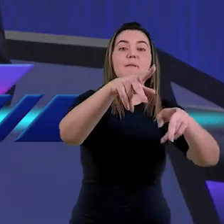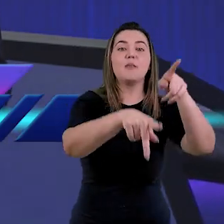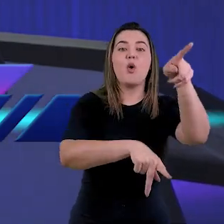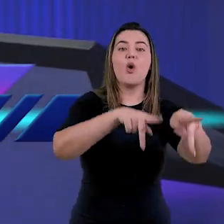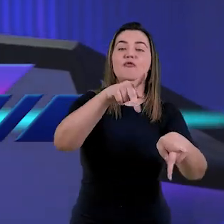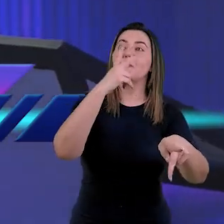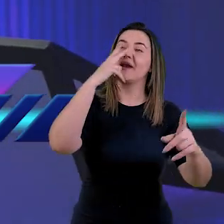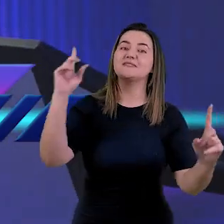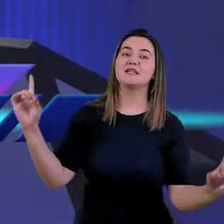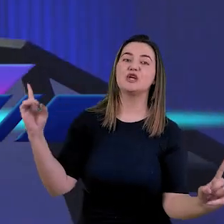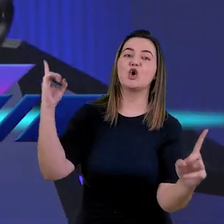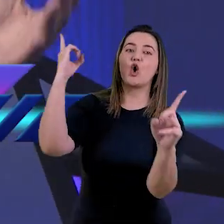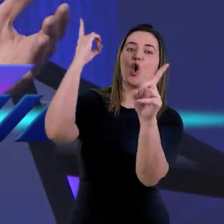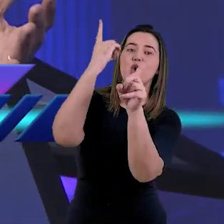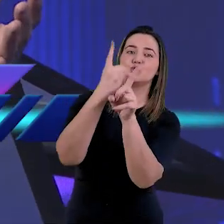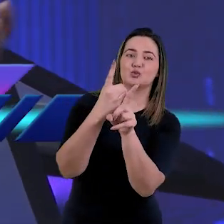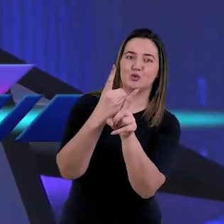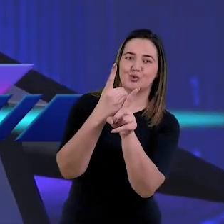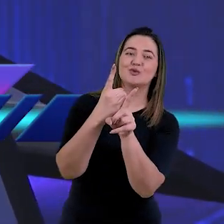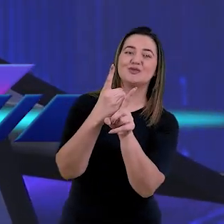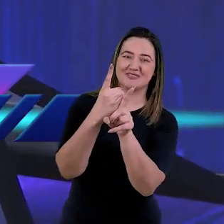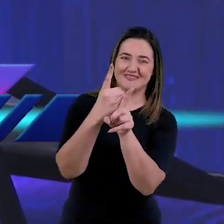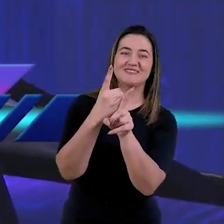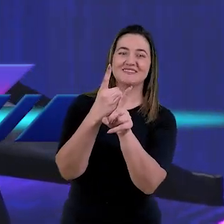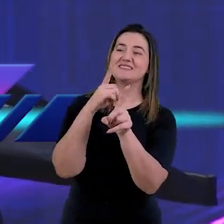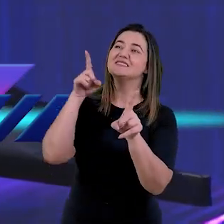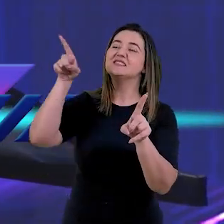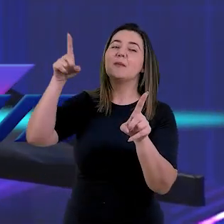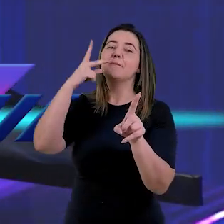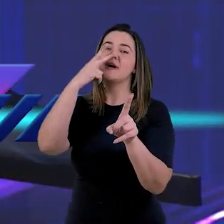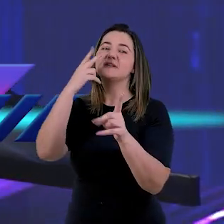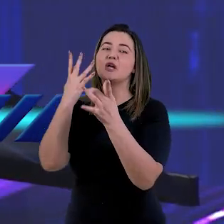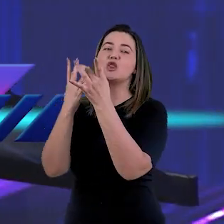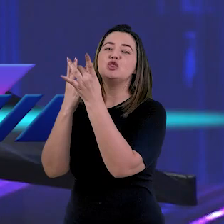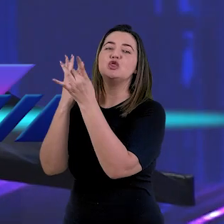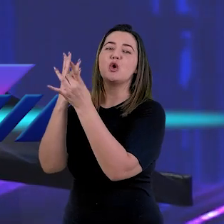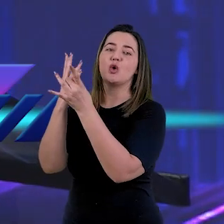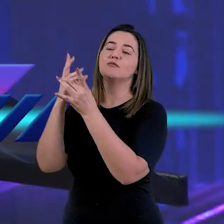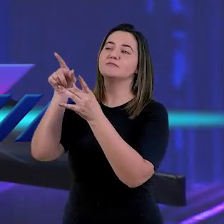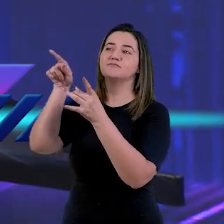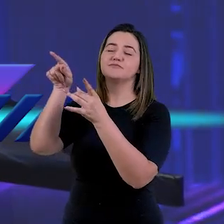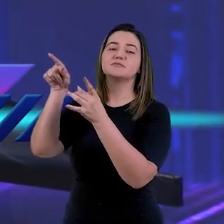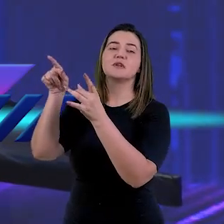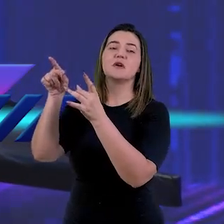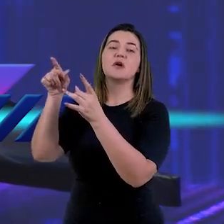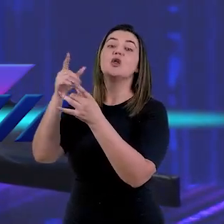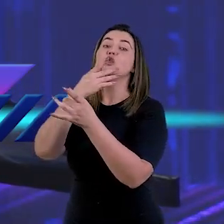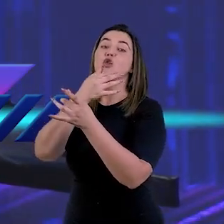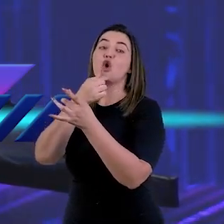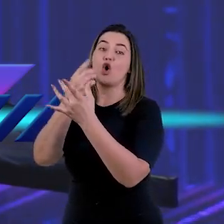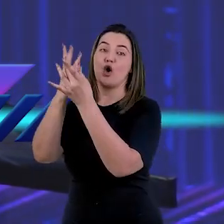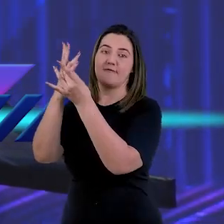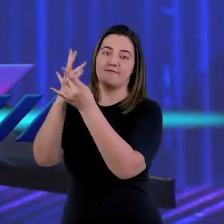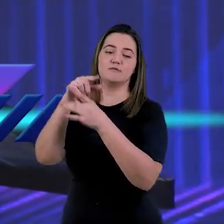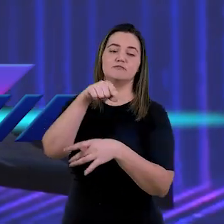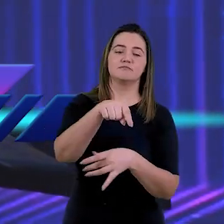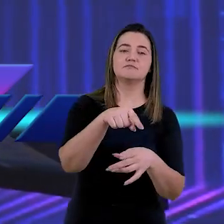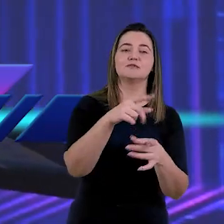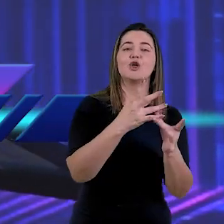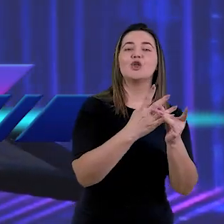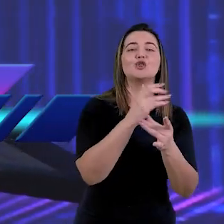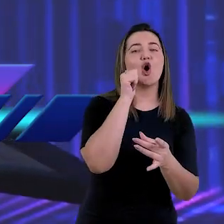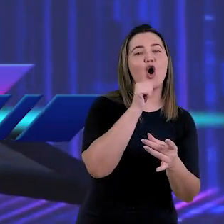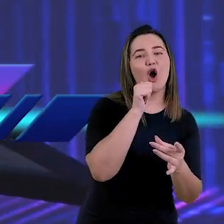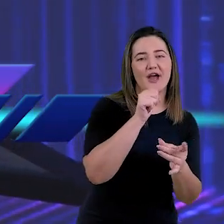Jesus retornará a este mundo para conduzir a igreja até as mansões celestiais, onde será